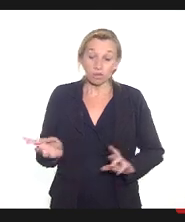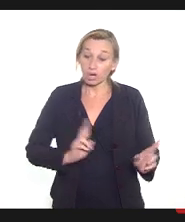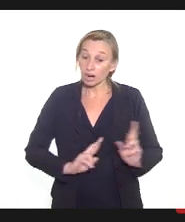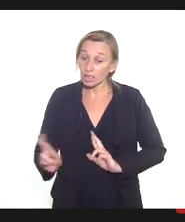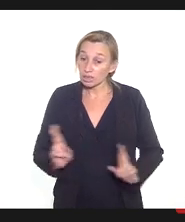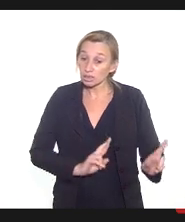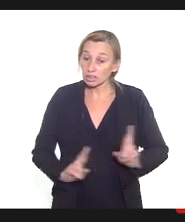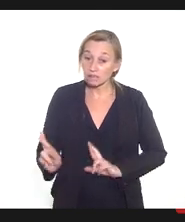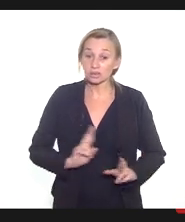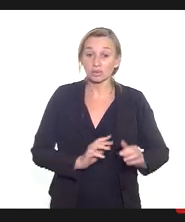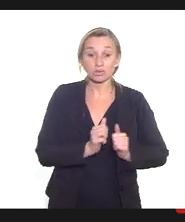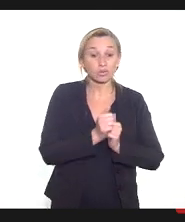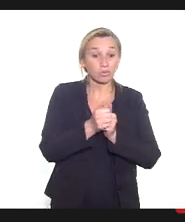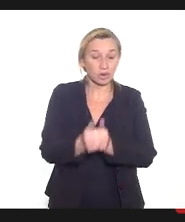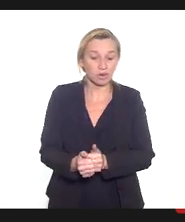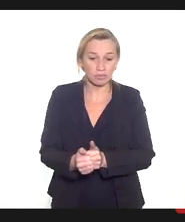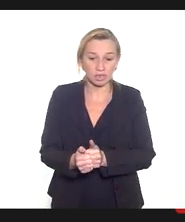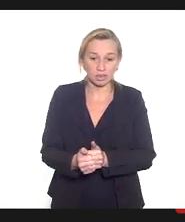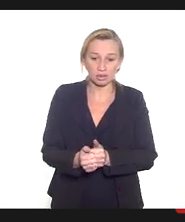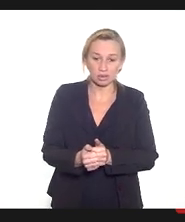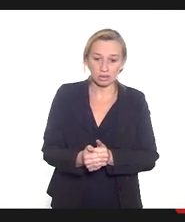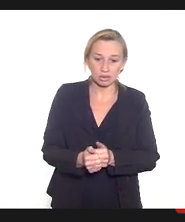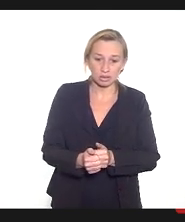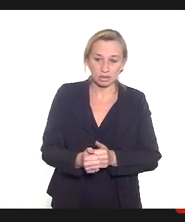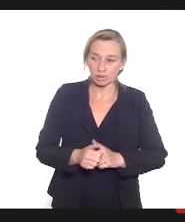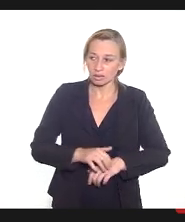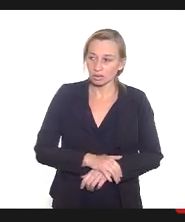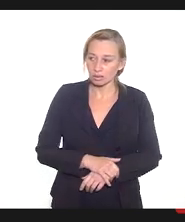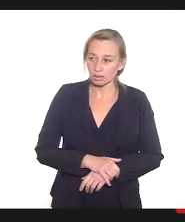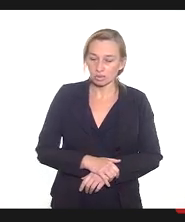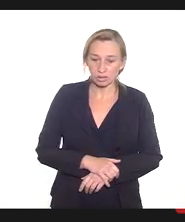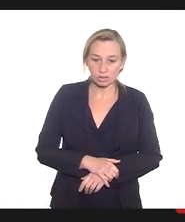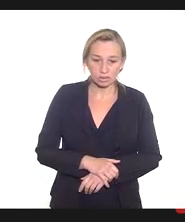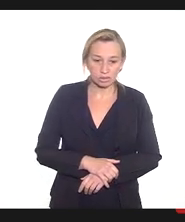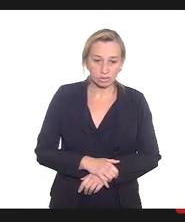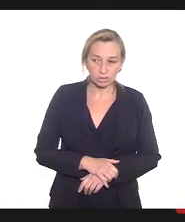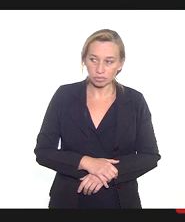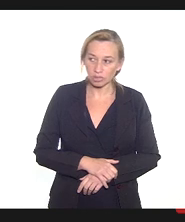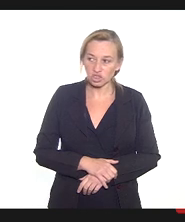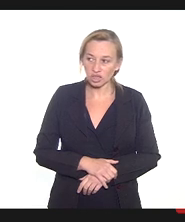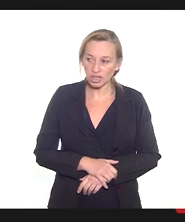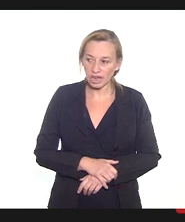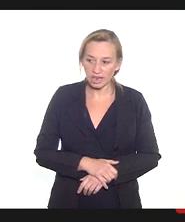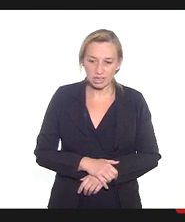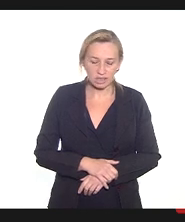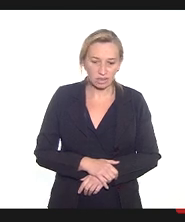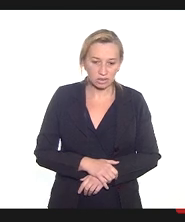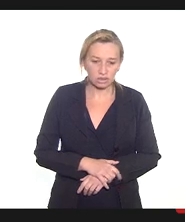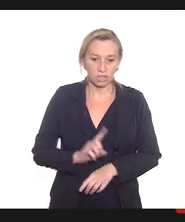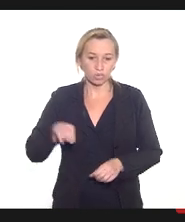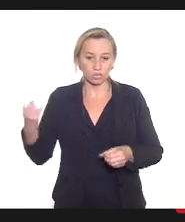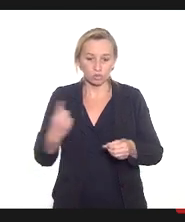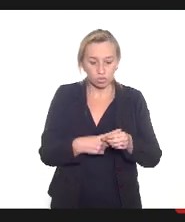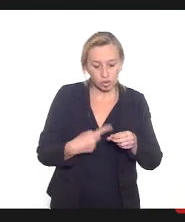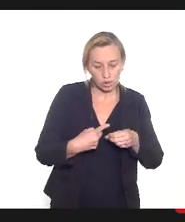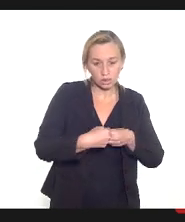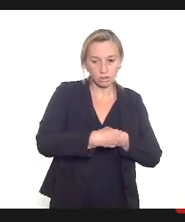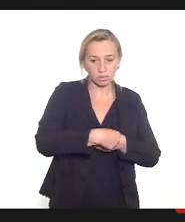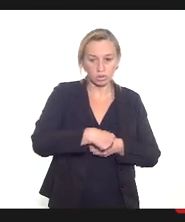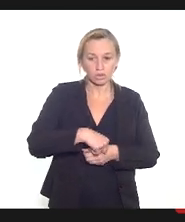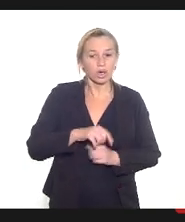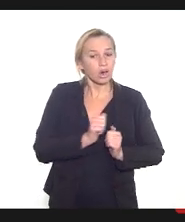ao acompanhamento dessa deliberação junto aos outros municípios porque a gente